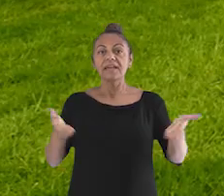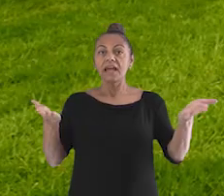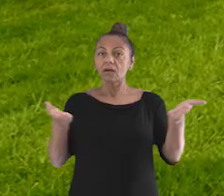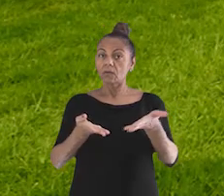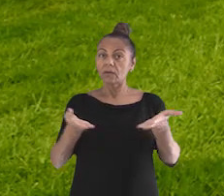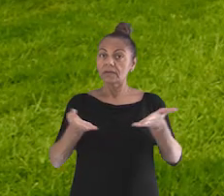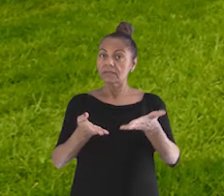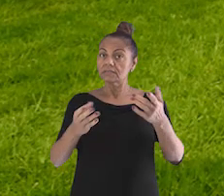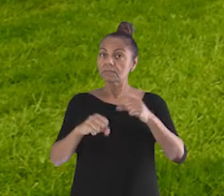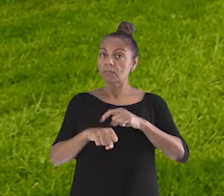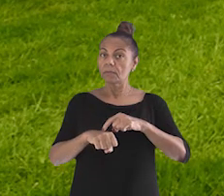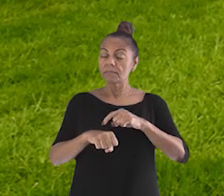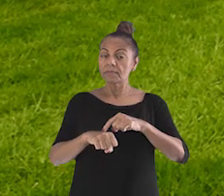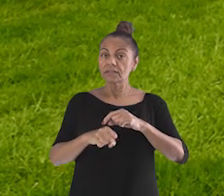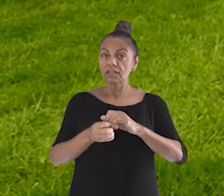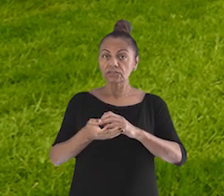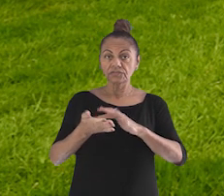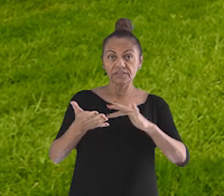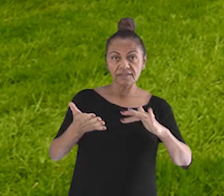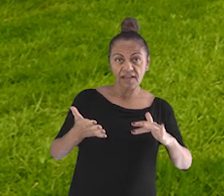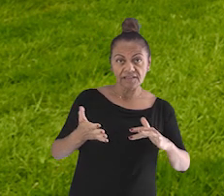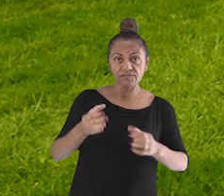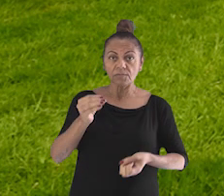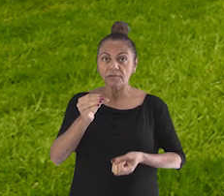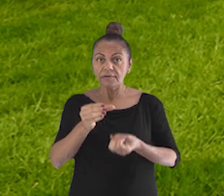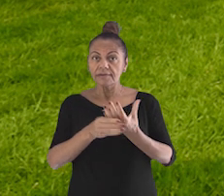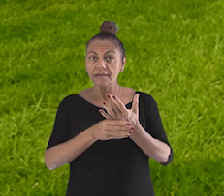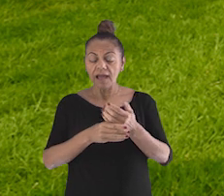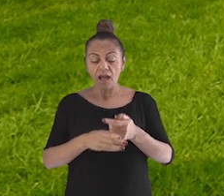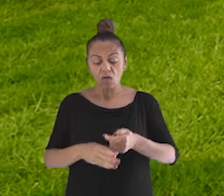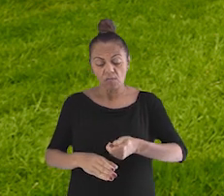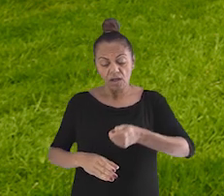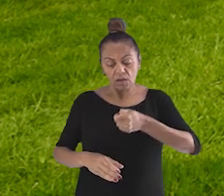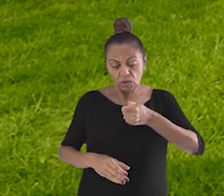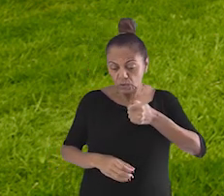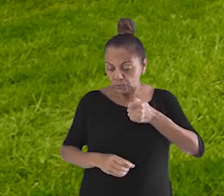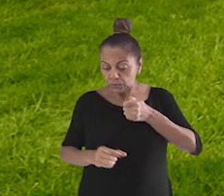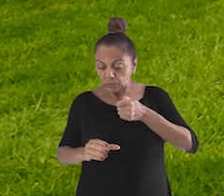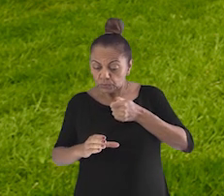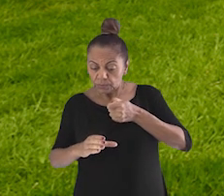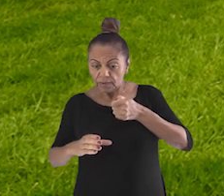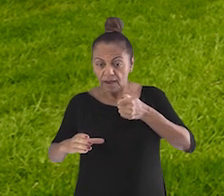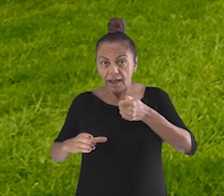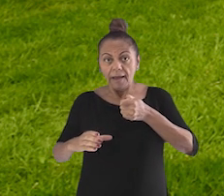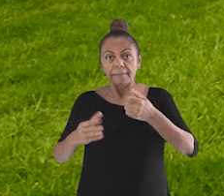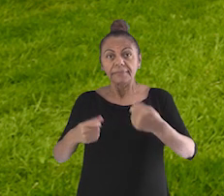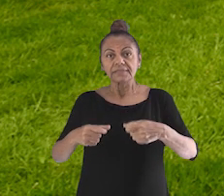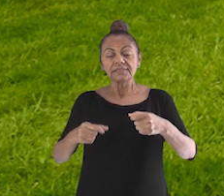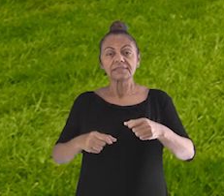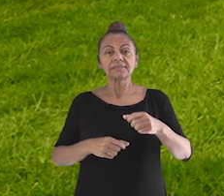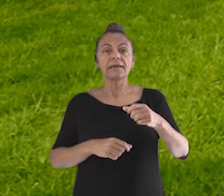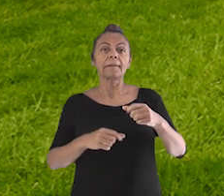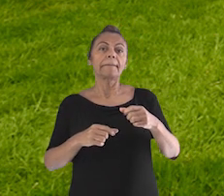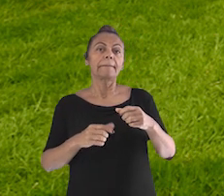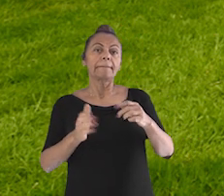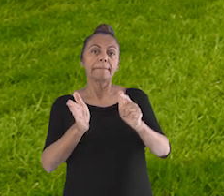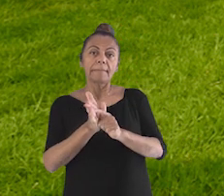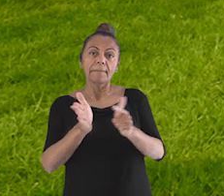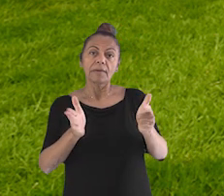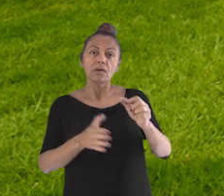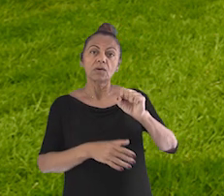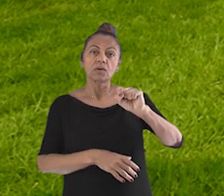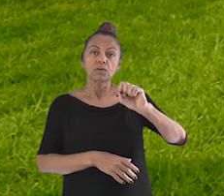E no nosso mão na massa de hoje, iremos fazer uma lupa. Para isso, nós iremos precisar de papel celofone,